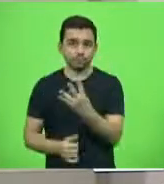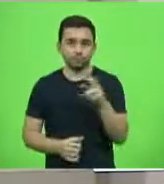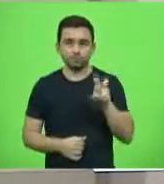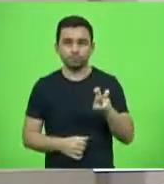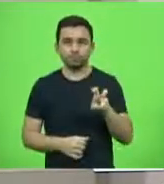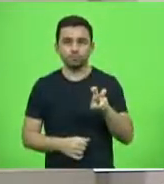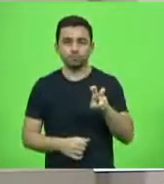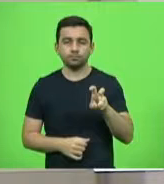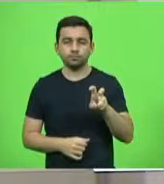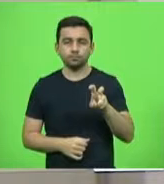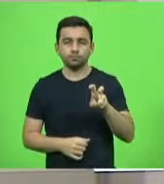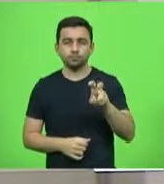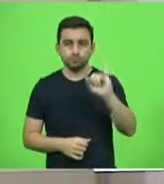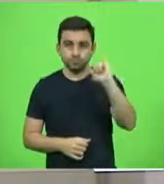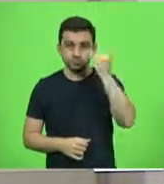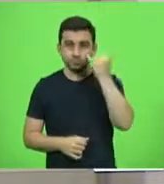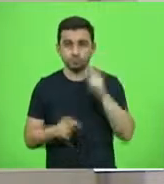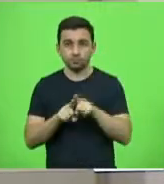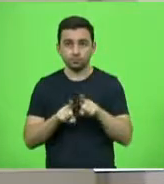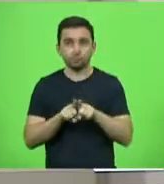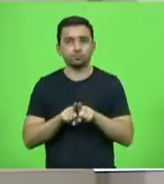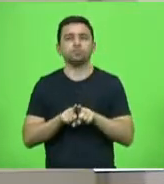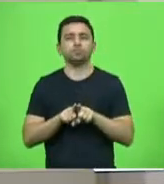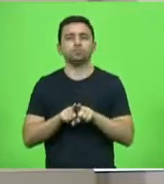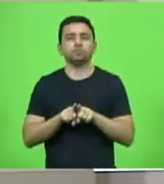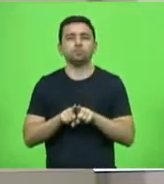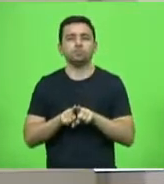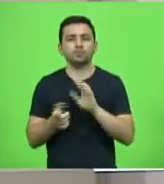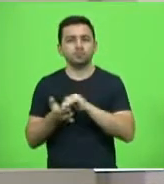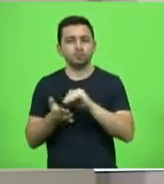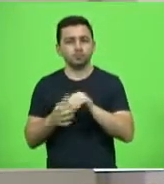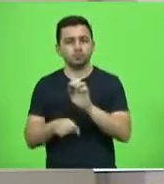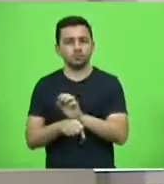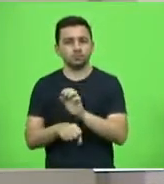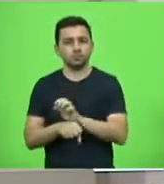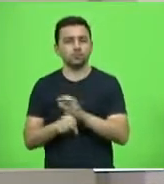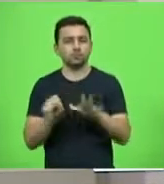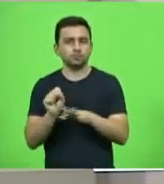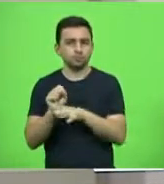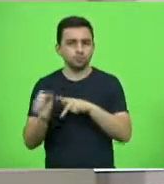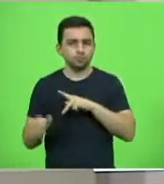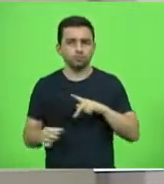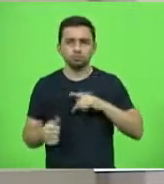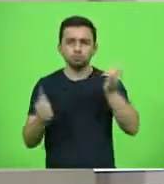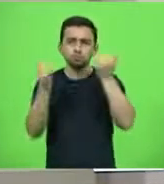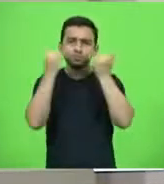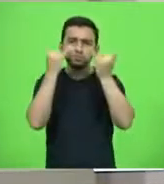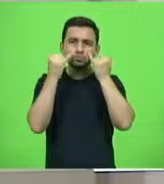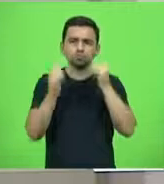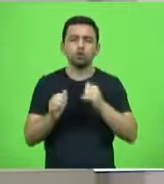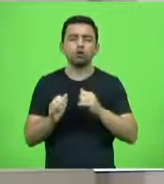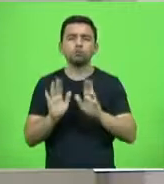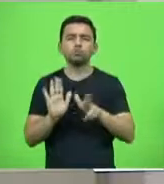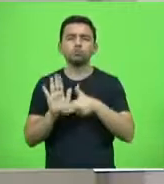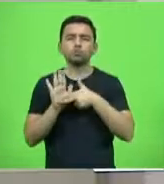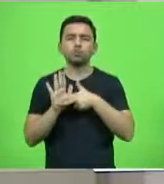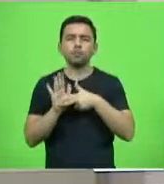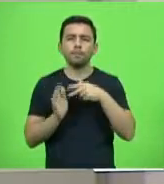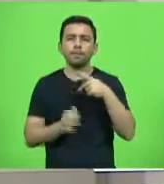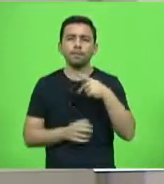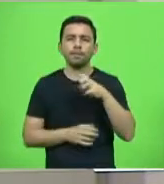Deputado Gessé Lopes, solicitando ao secretário de Estado da Segurança Pública informações acerca da nomeação de peritos